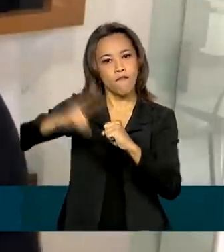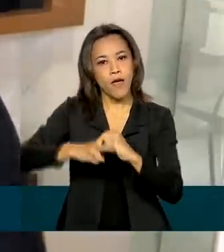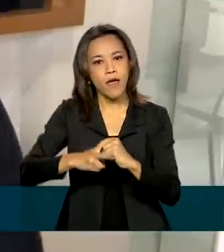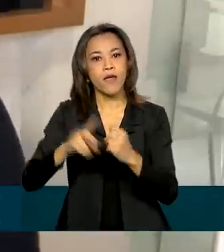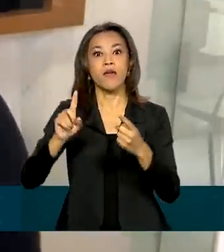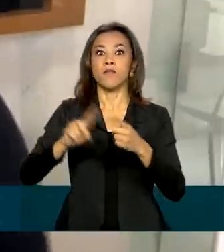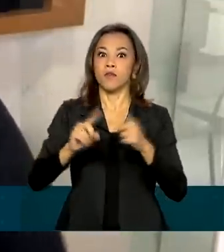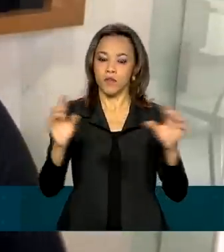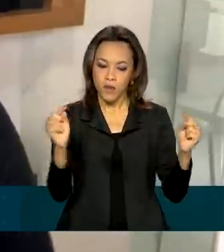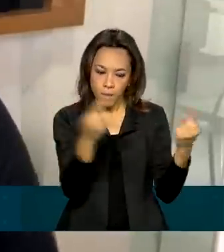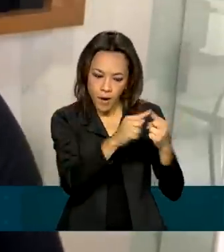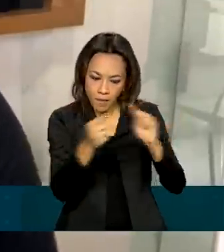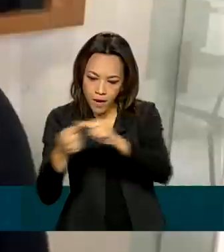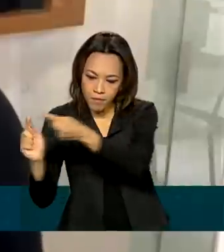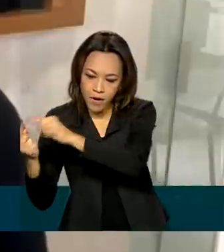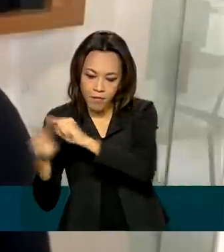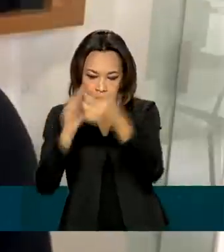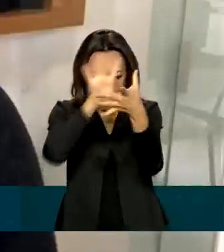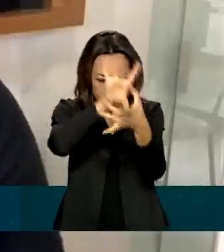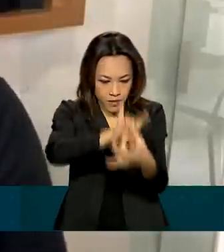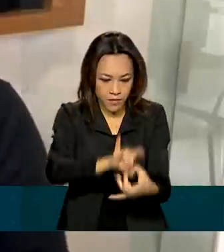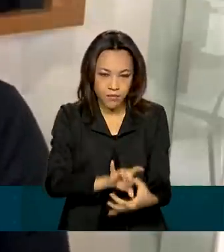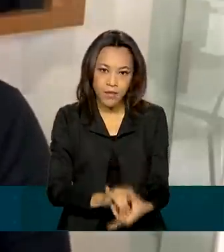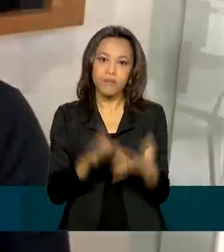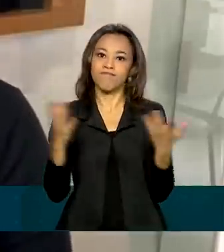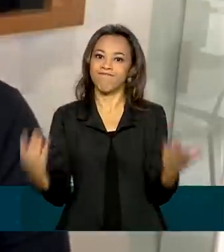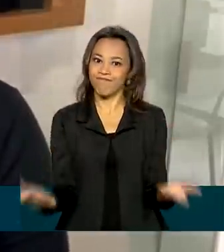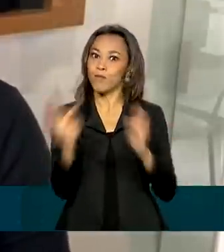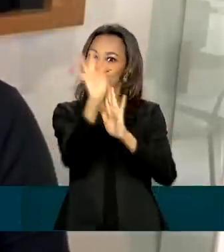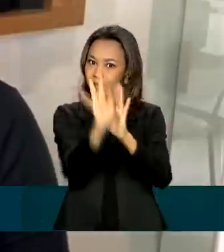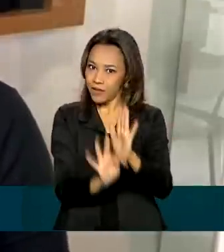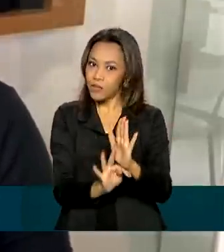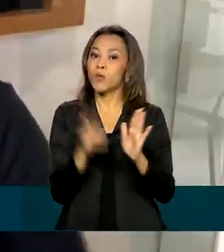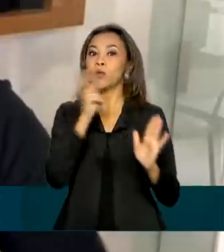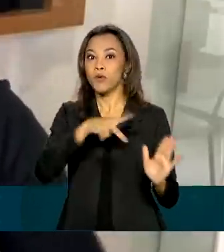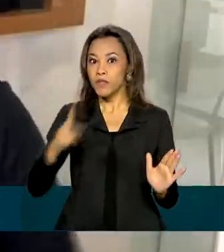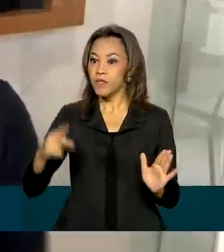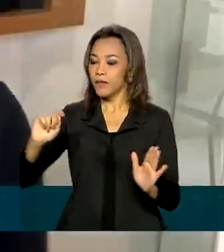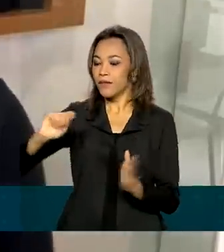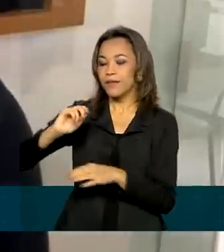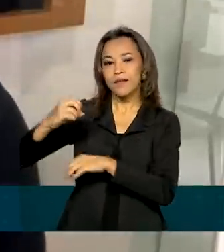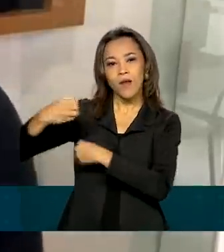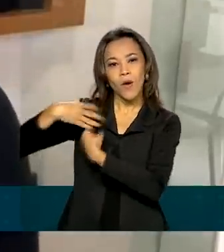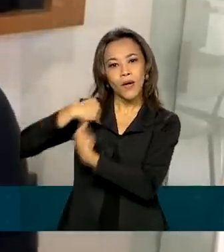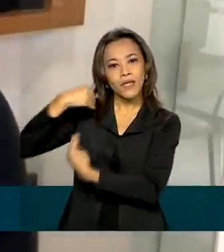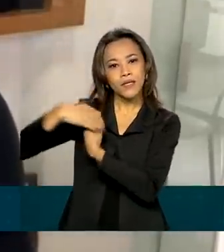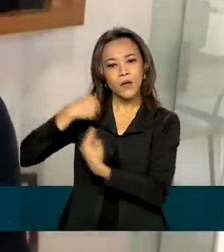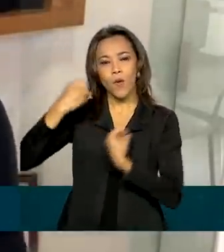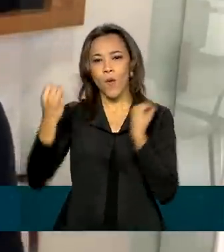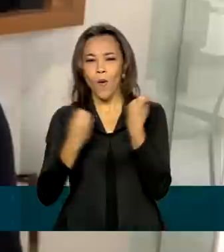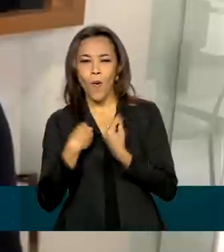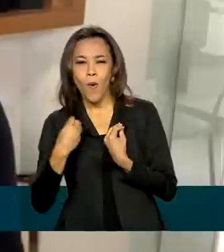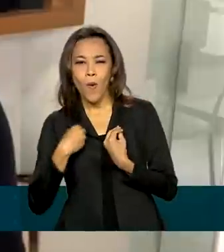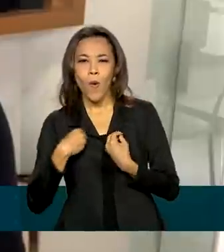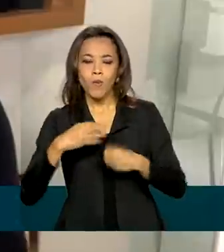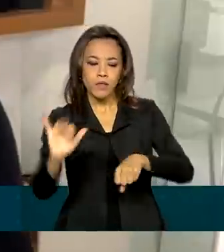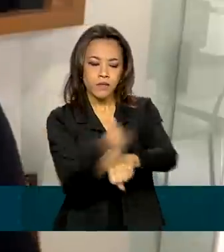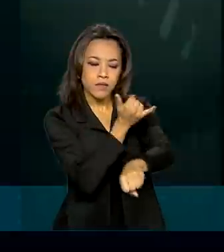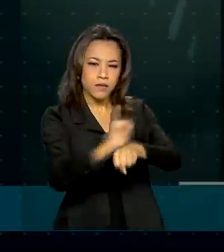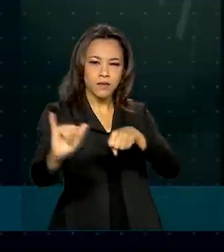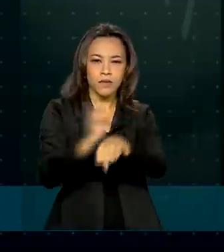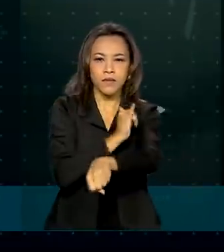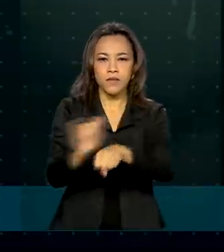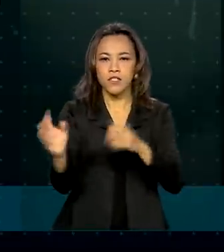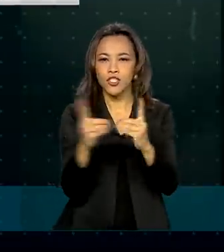regência e concordância. O professor também vai receber dicas para despertar a criatividade do